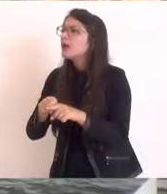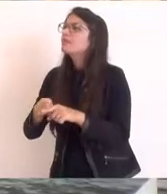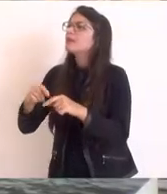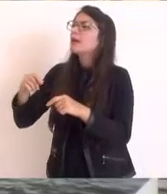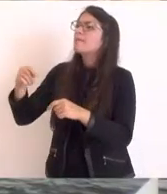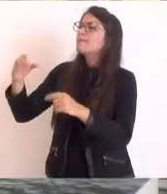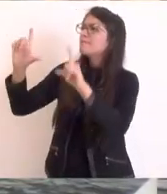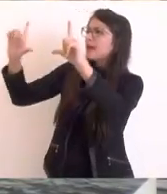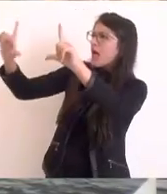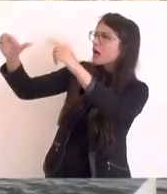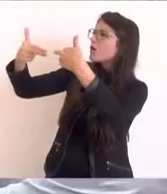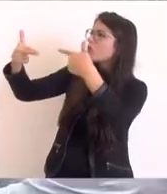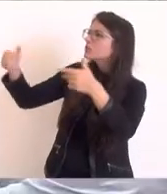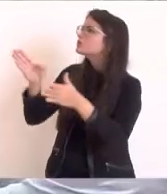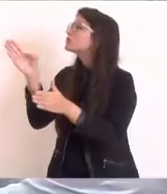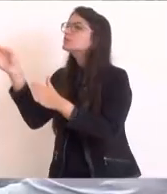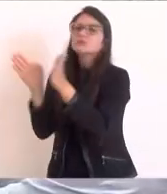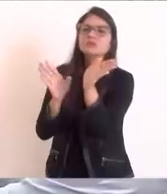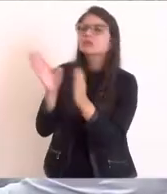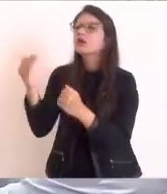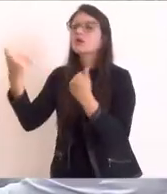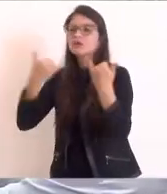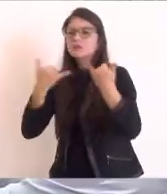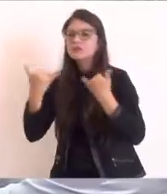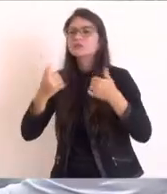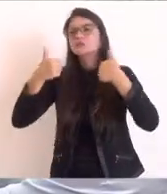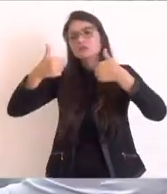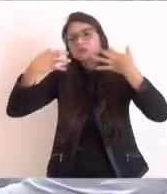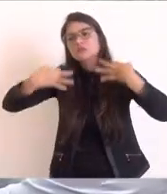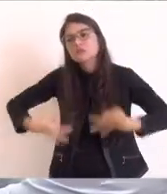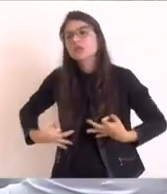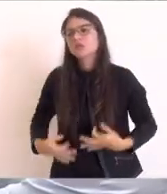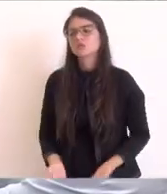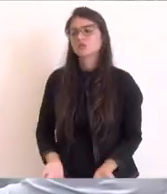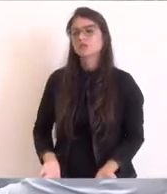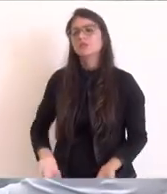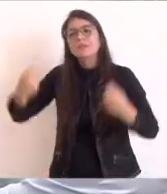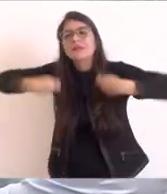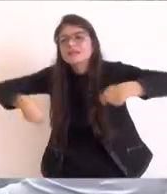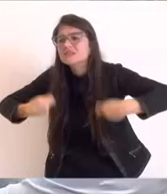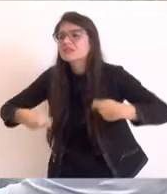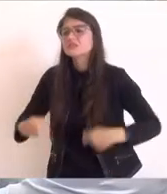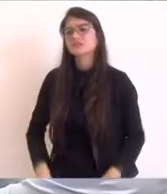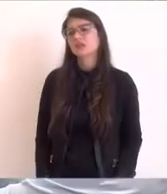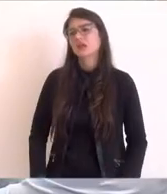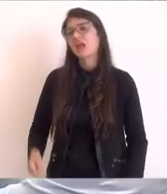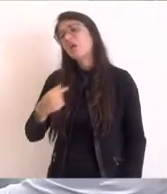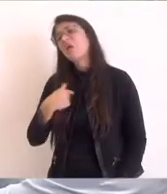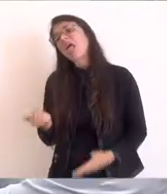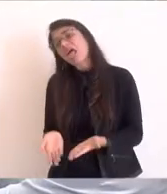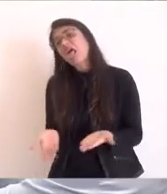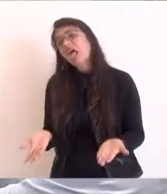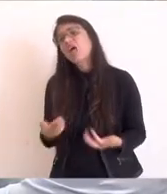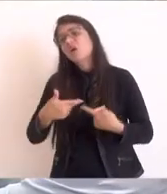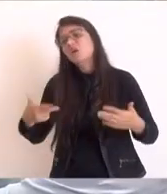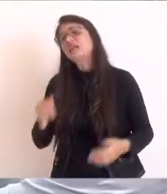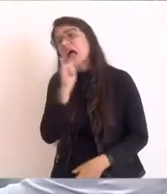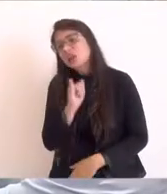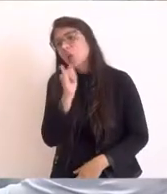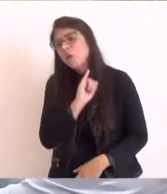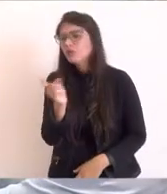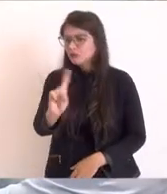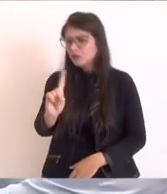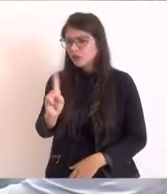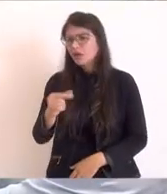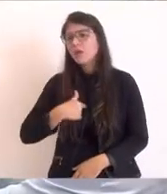necessário, pessoal, isso não é ficar chorando, não, é necessidade para a gente melhorar cada vez mais o